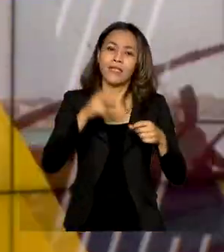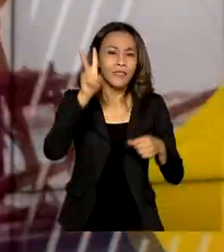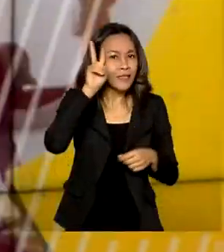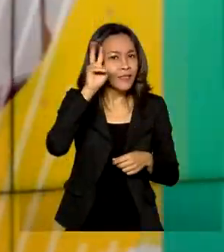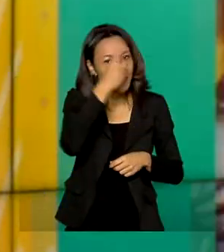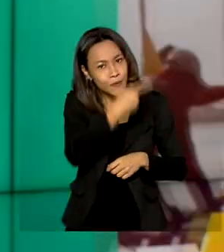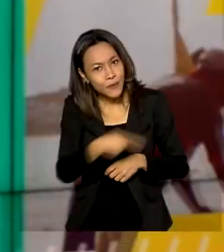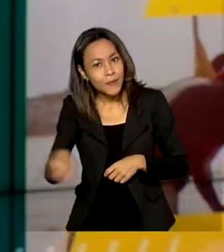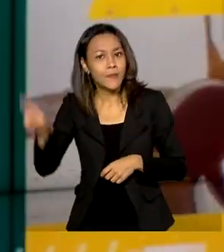sábado, sempre no mesmo horário.